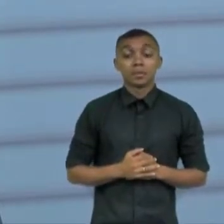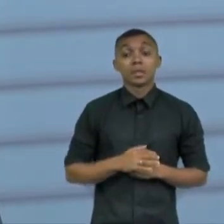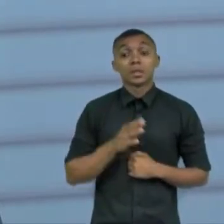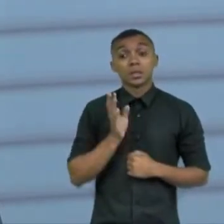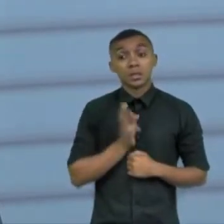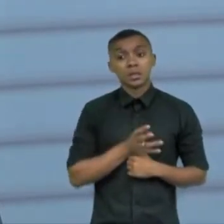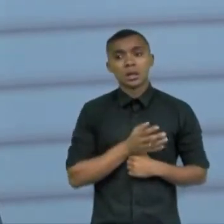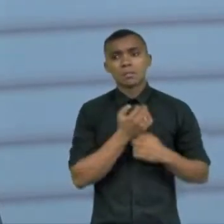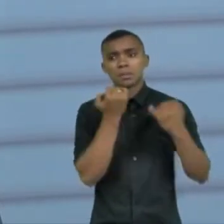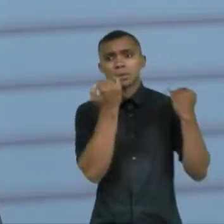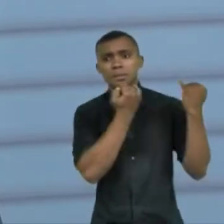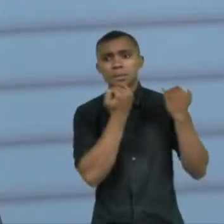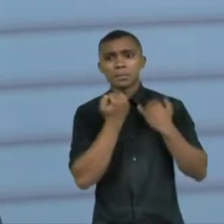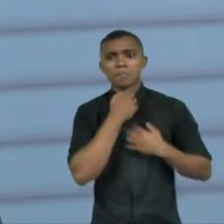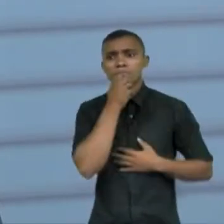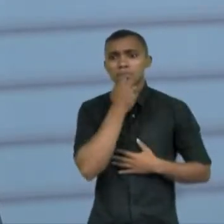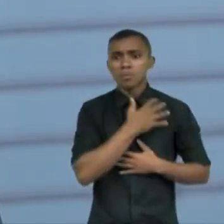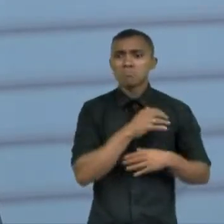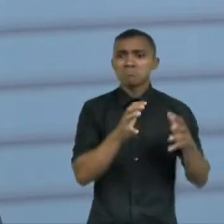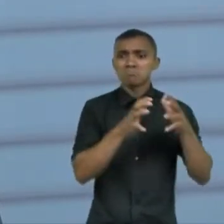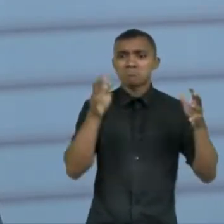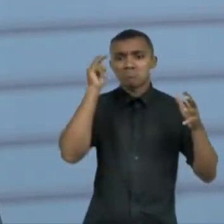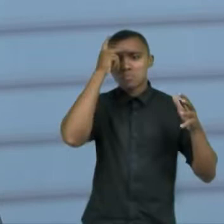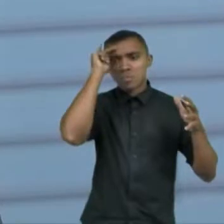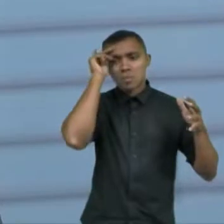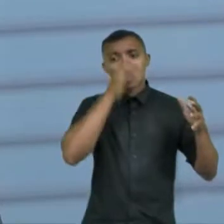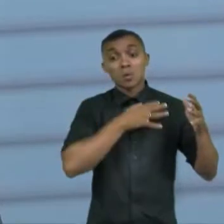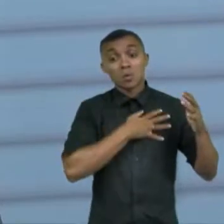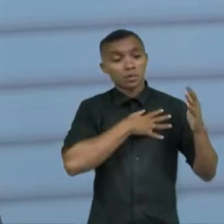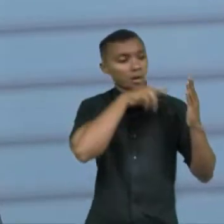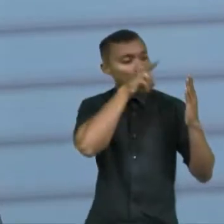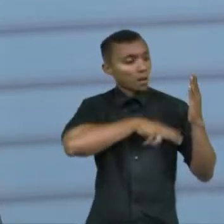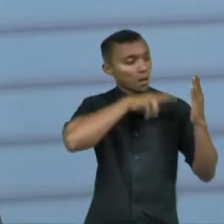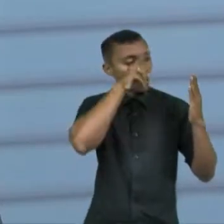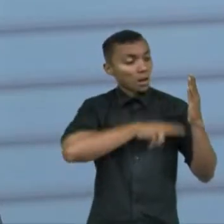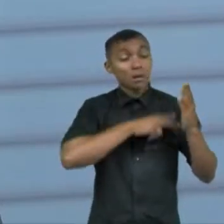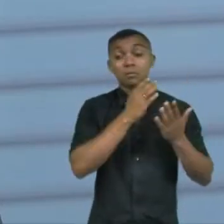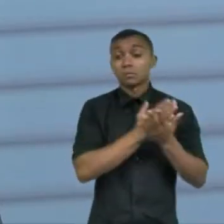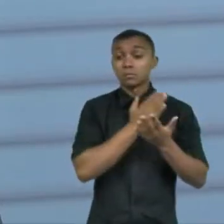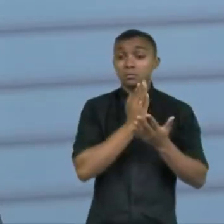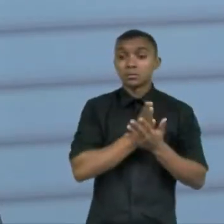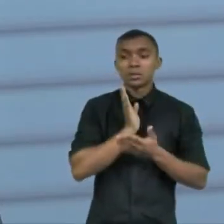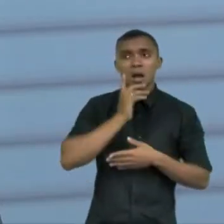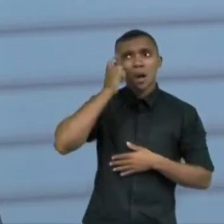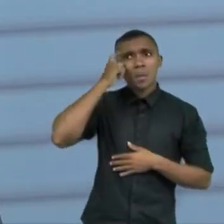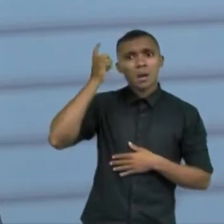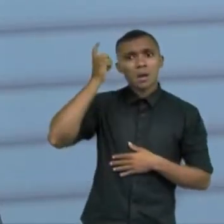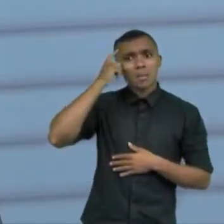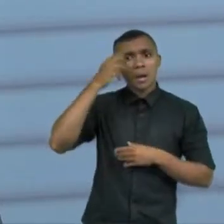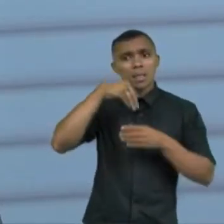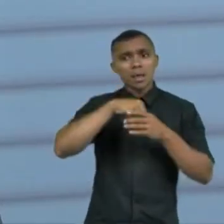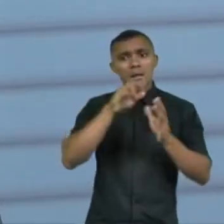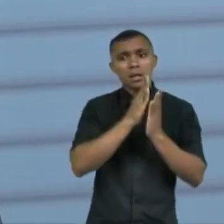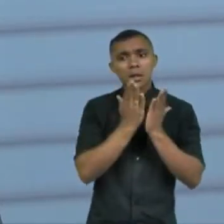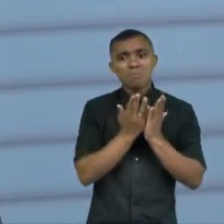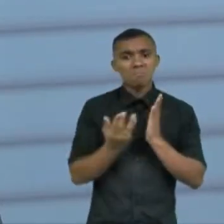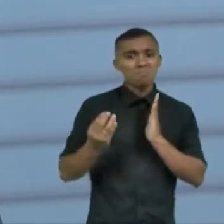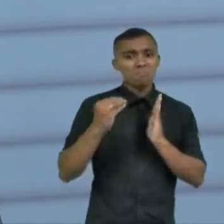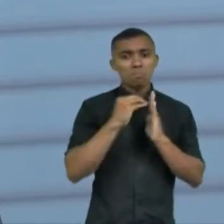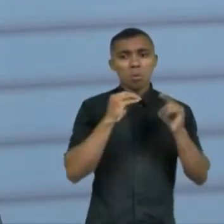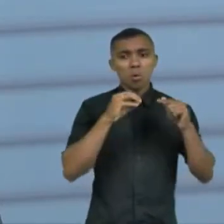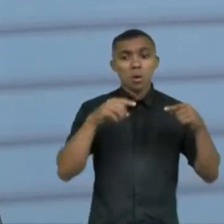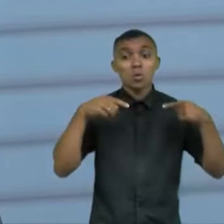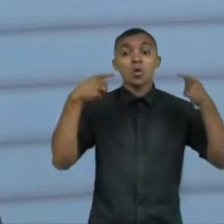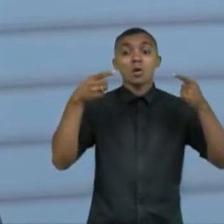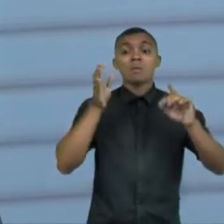retorno positivo com relação ao livro a gente já está pensando em atualizar porque surgiram